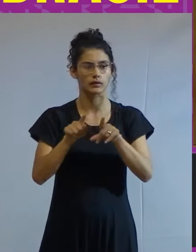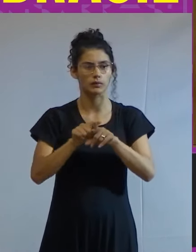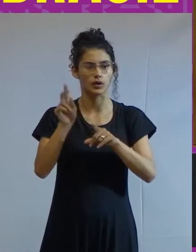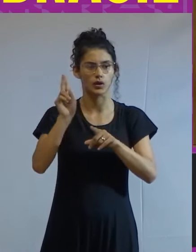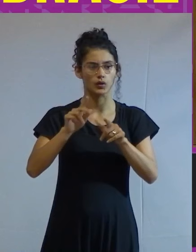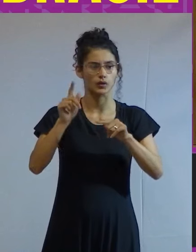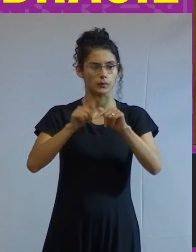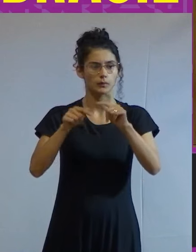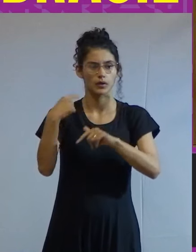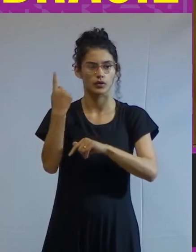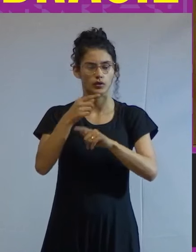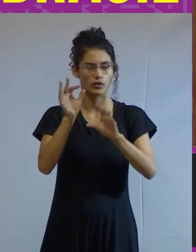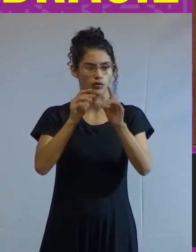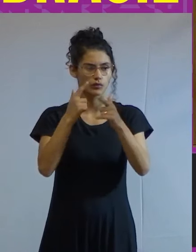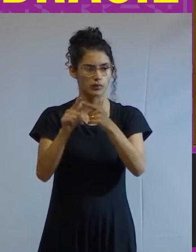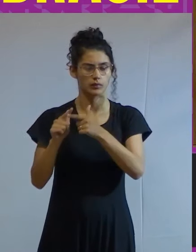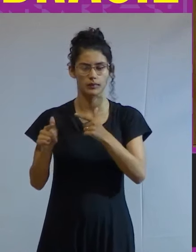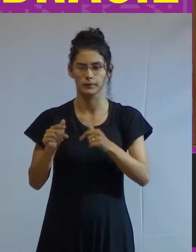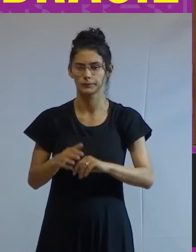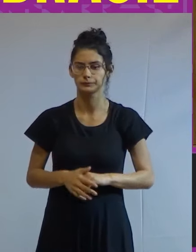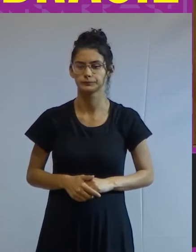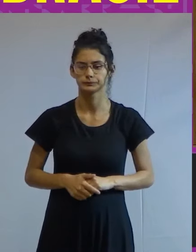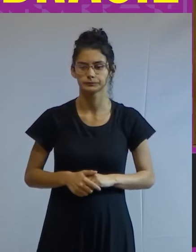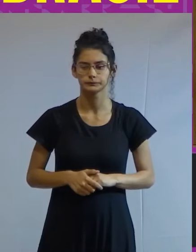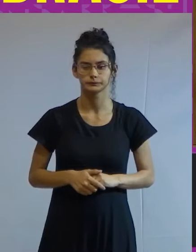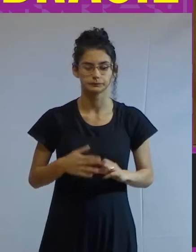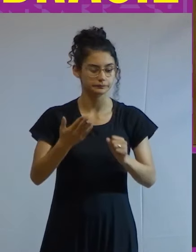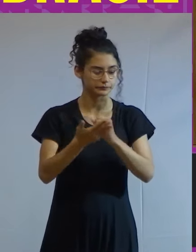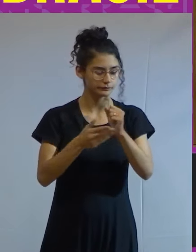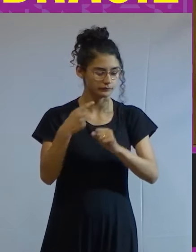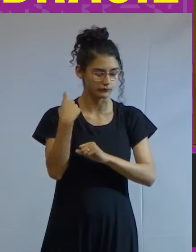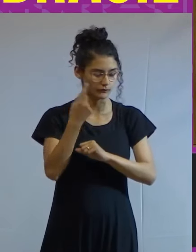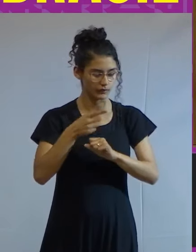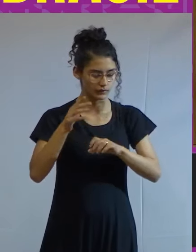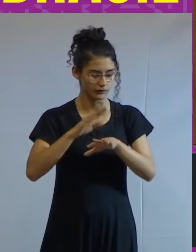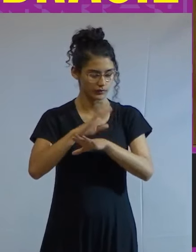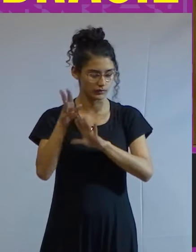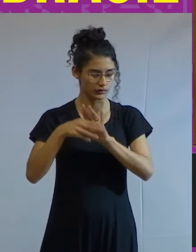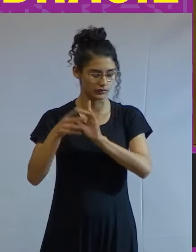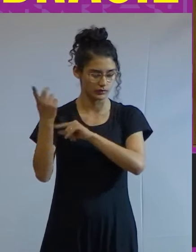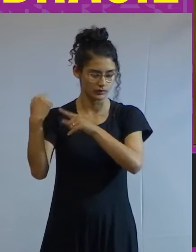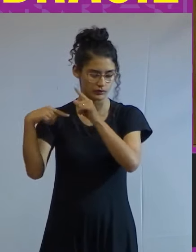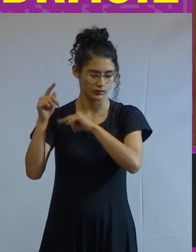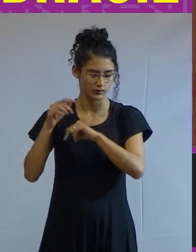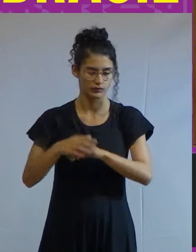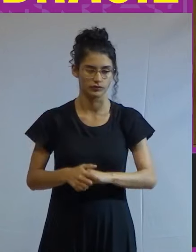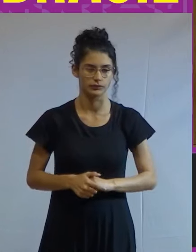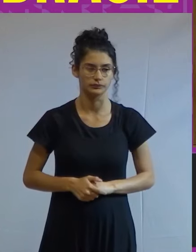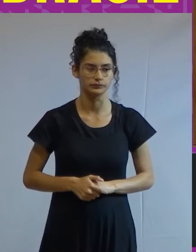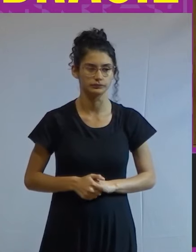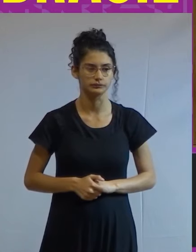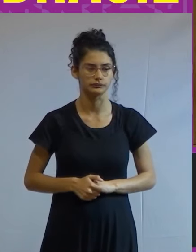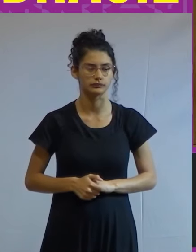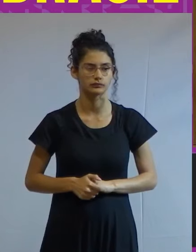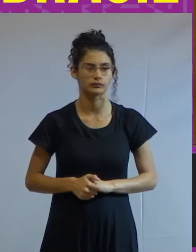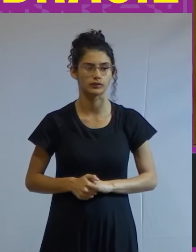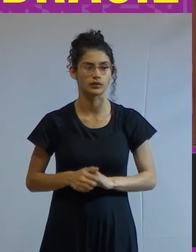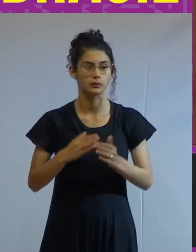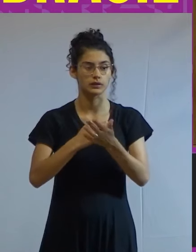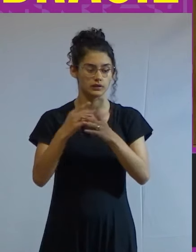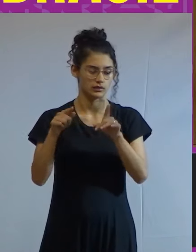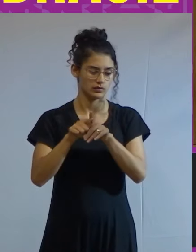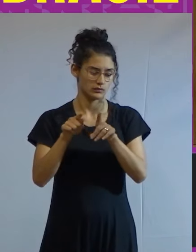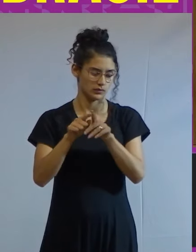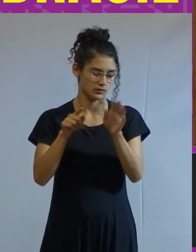soluções para os nossos problemas, o das raízes da nossa crônica desigualdade. Começando com a